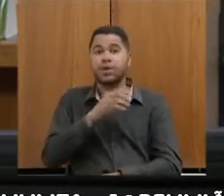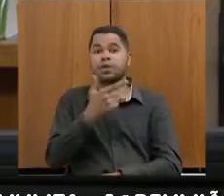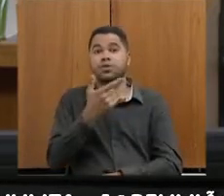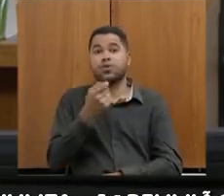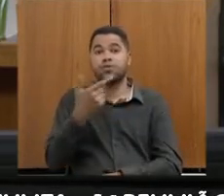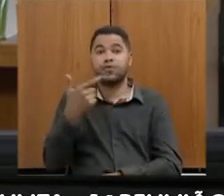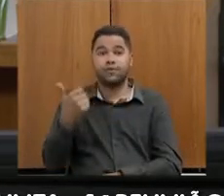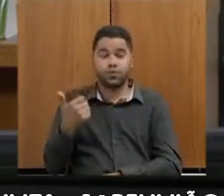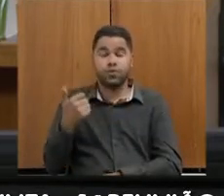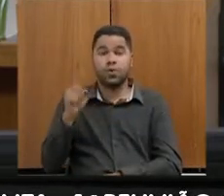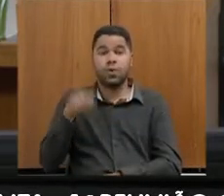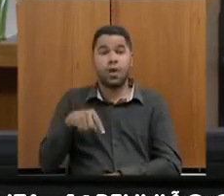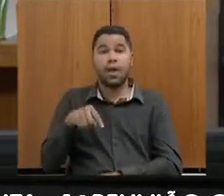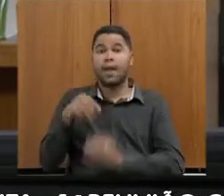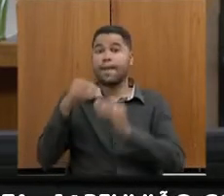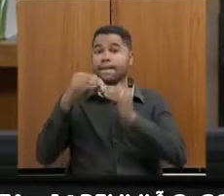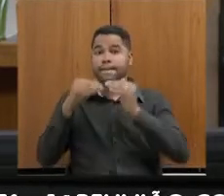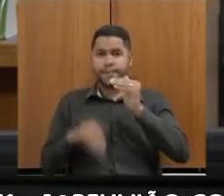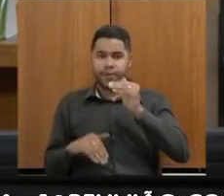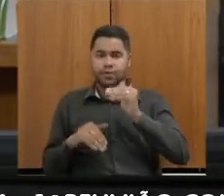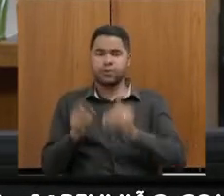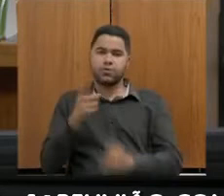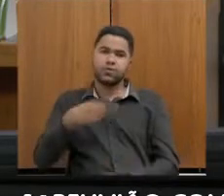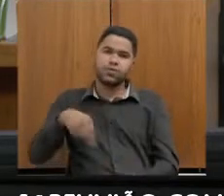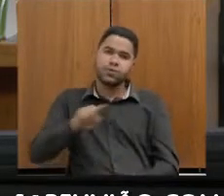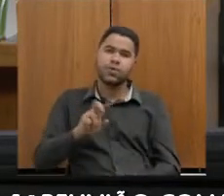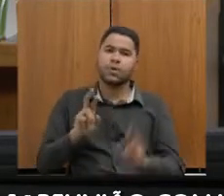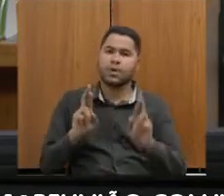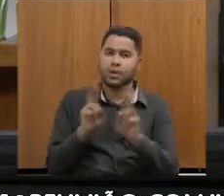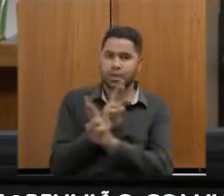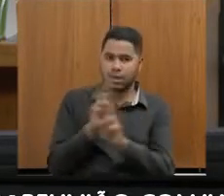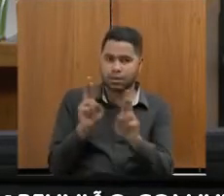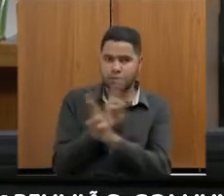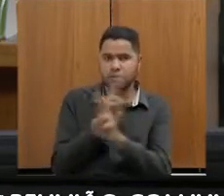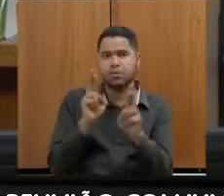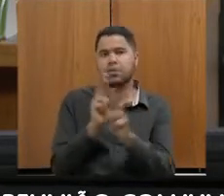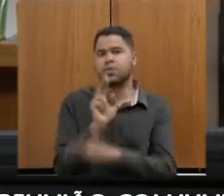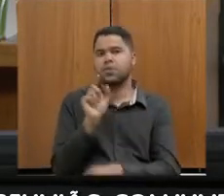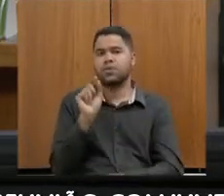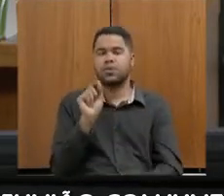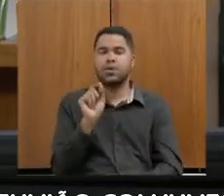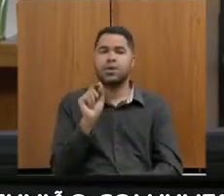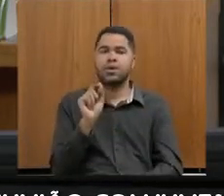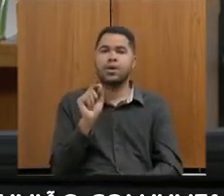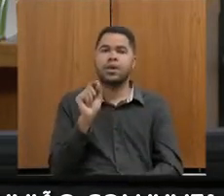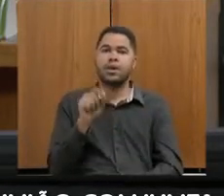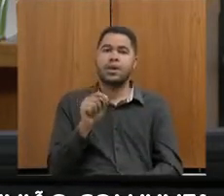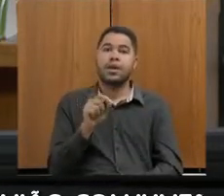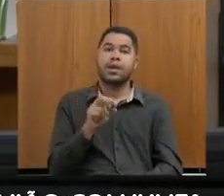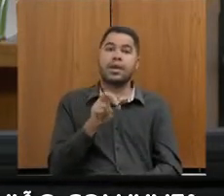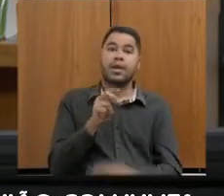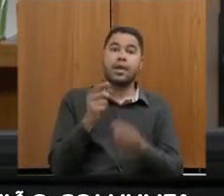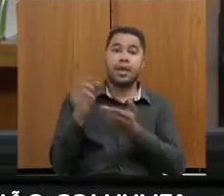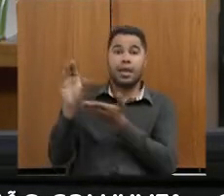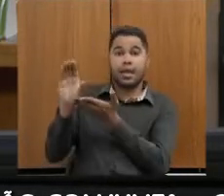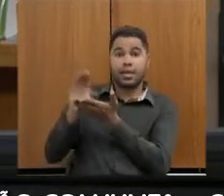menor dado dos últimos anos. Então, se você faz uma relação de receita corrente lídica versus